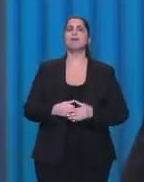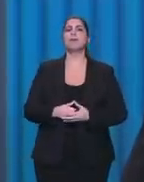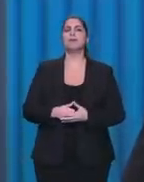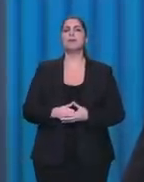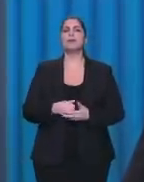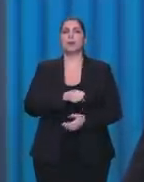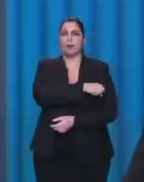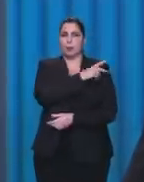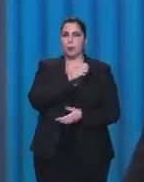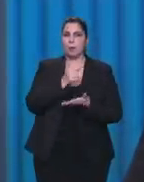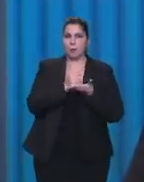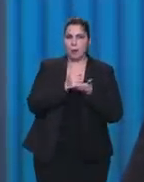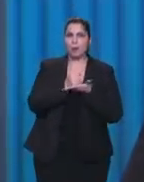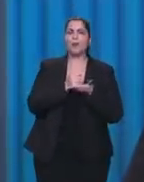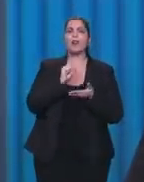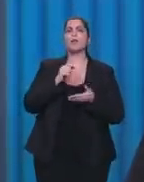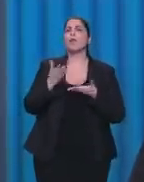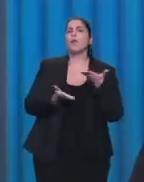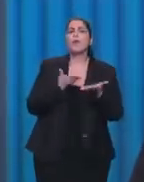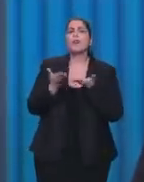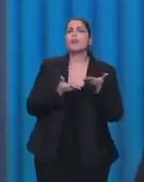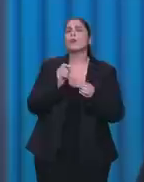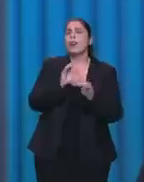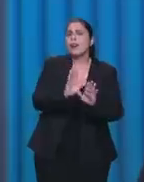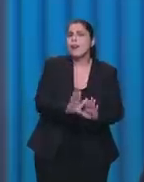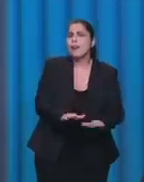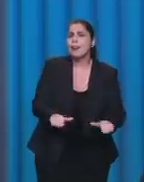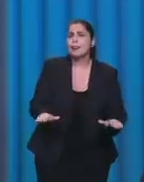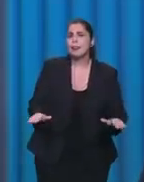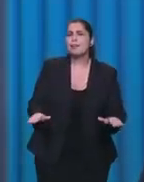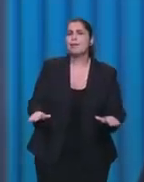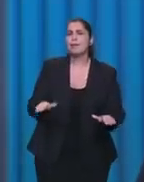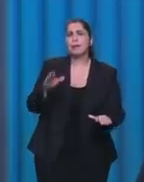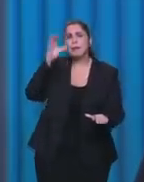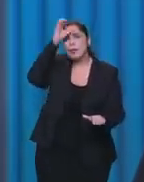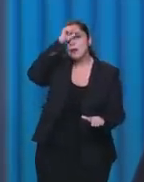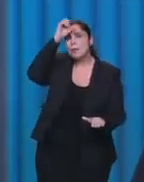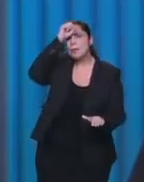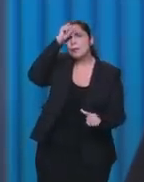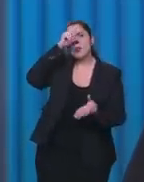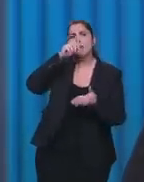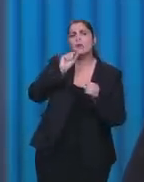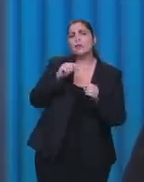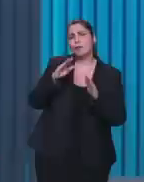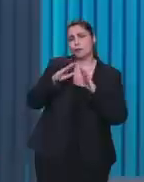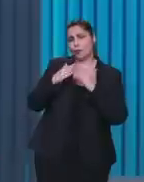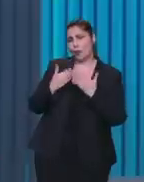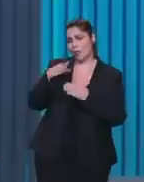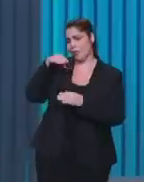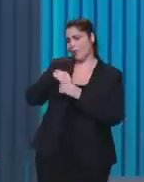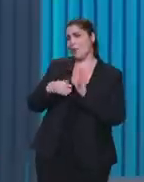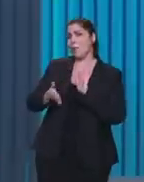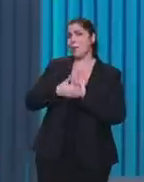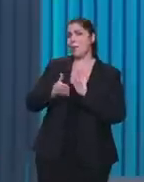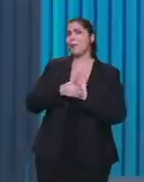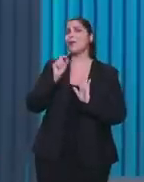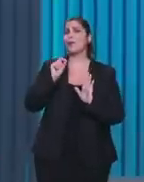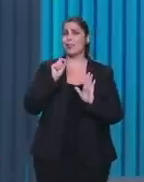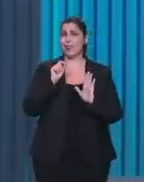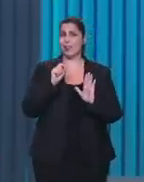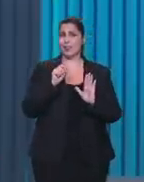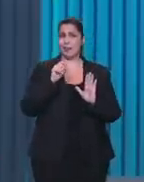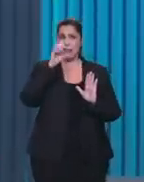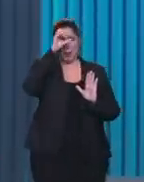aprende a cuidar das nossas crianças, fazendo com que as nossas crianças aprendam o que tem que se aprender numa escola. Numa escola se aprende